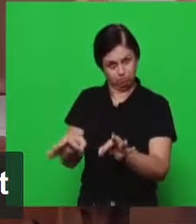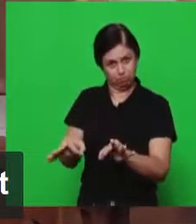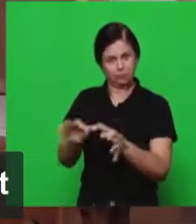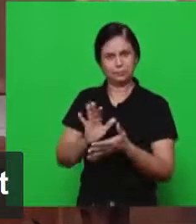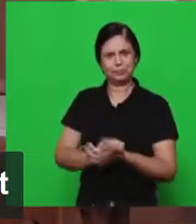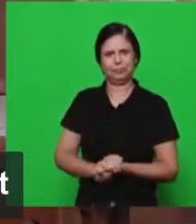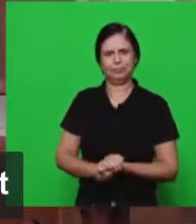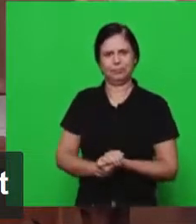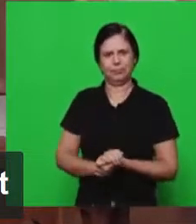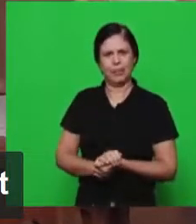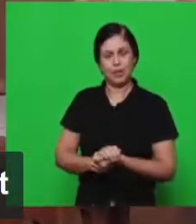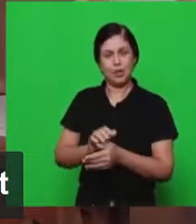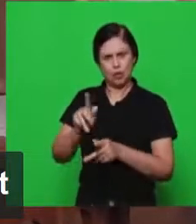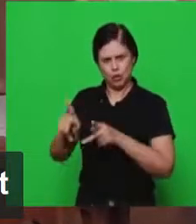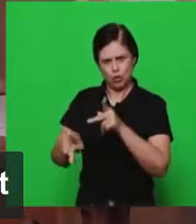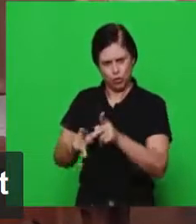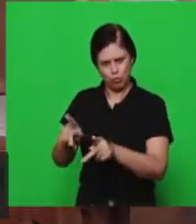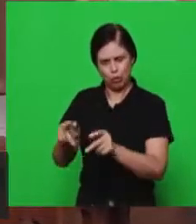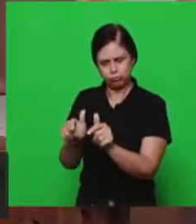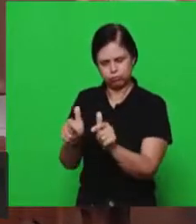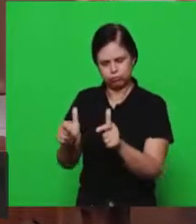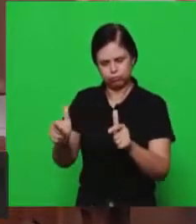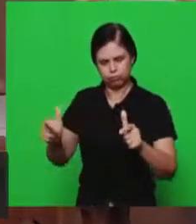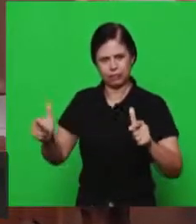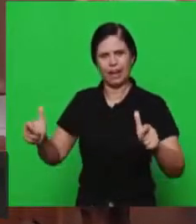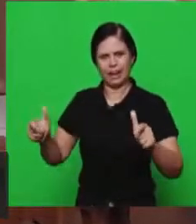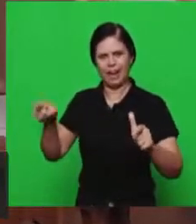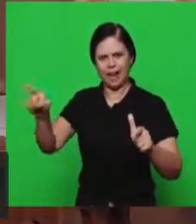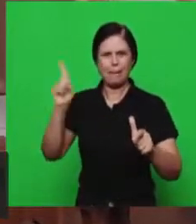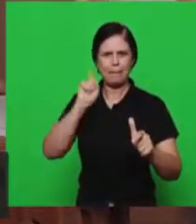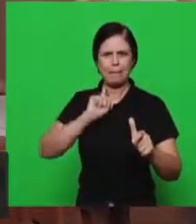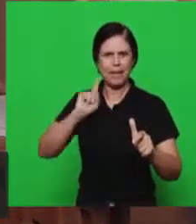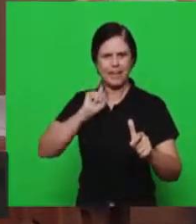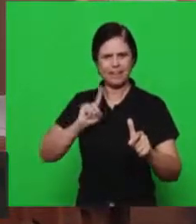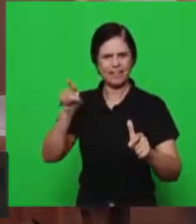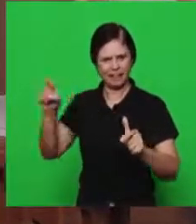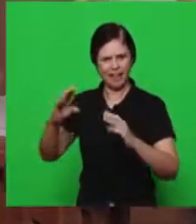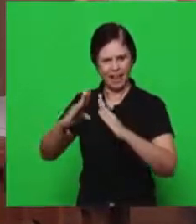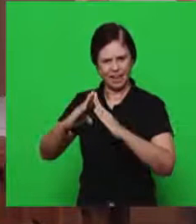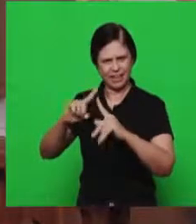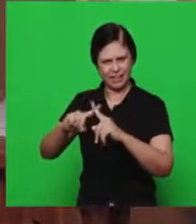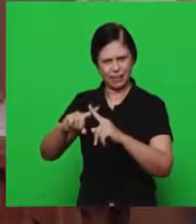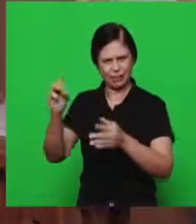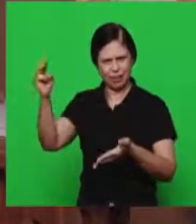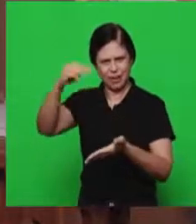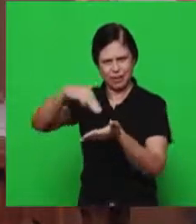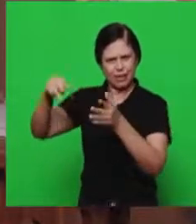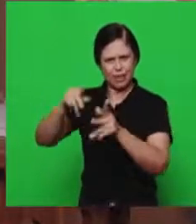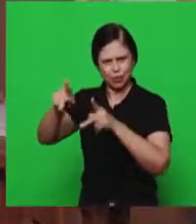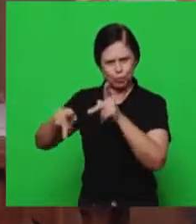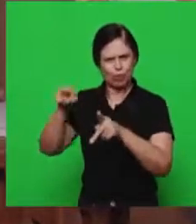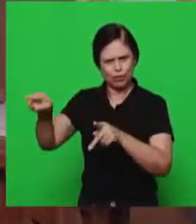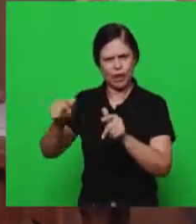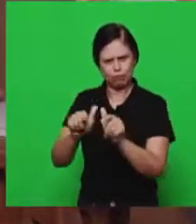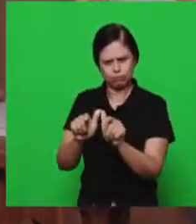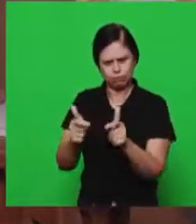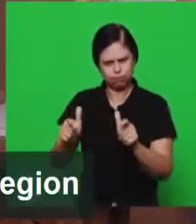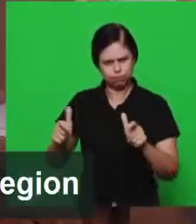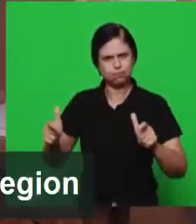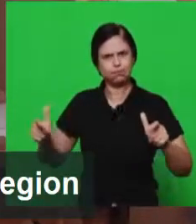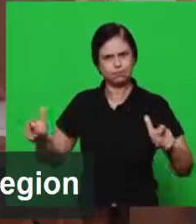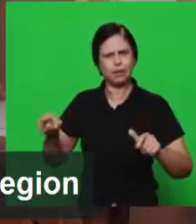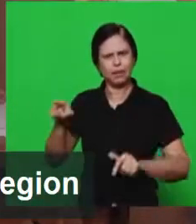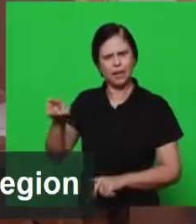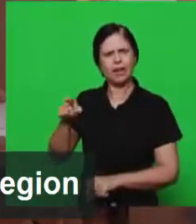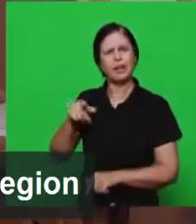que cresce, uma igreja que cresce ali naquela região. Passamos por Monlevade também. Ali